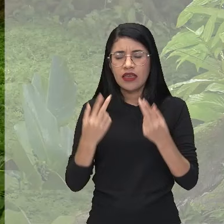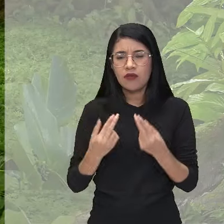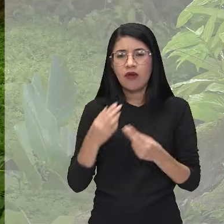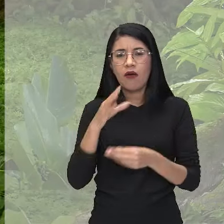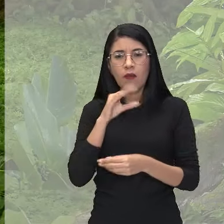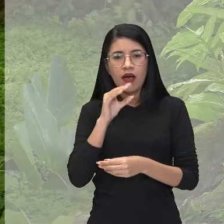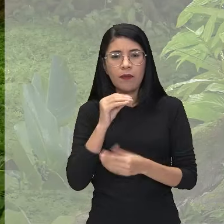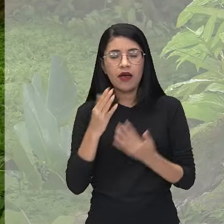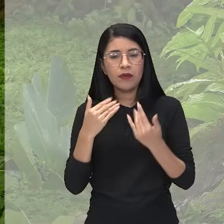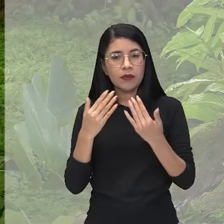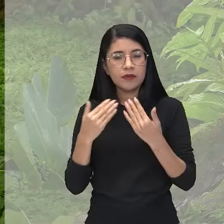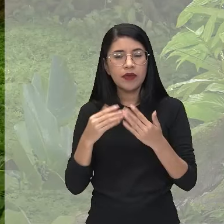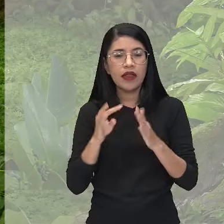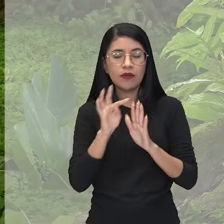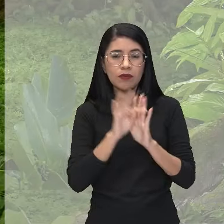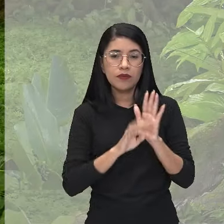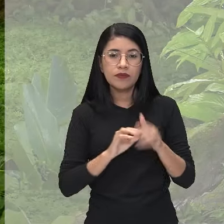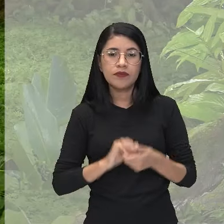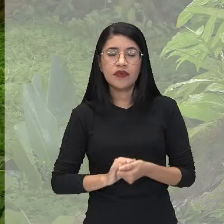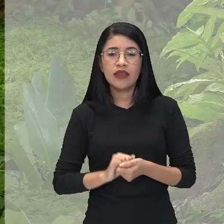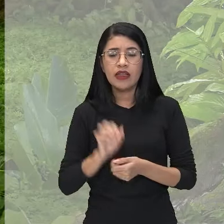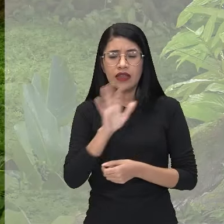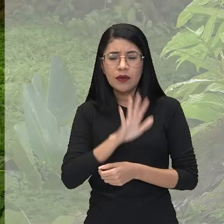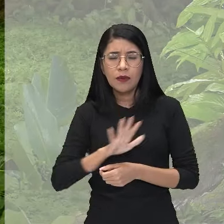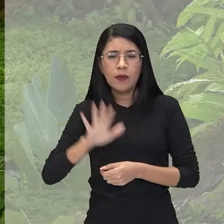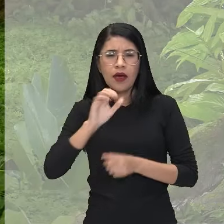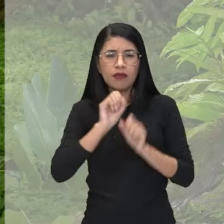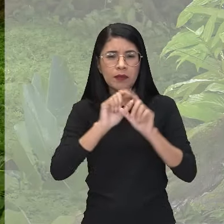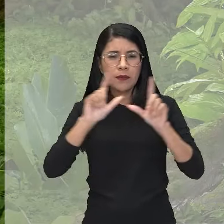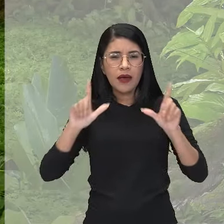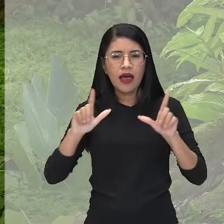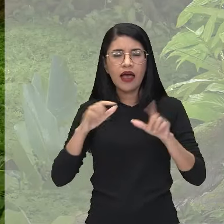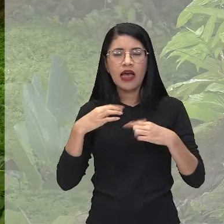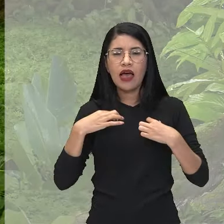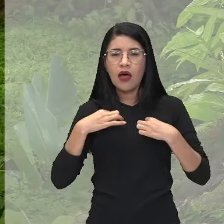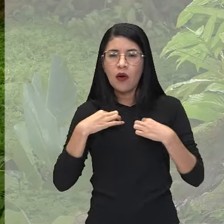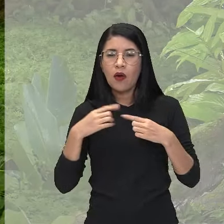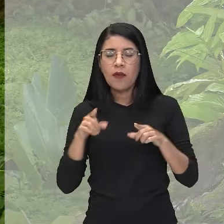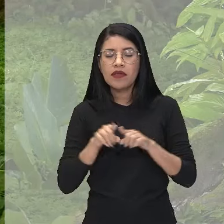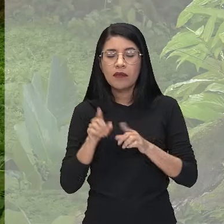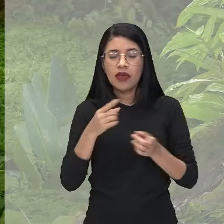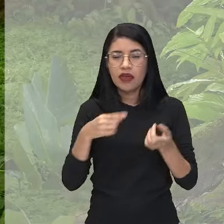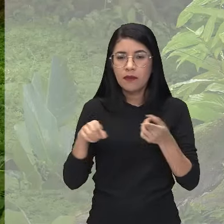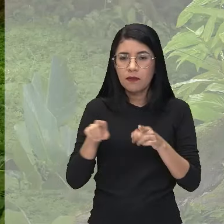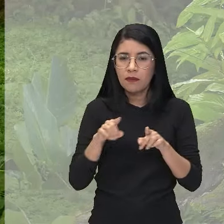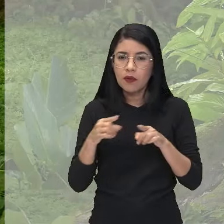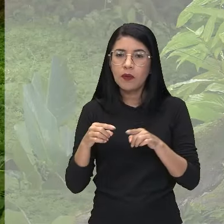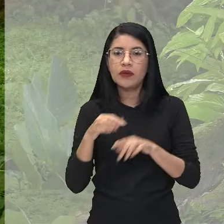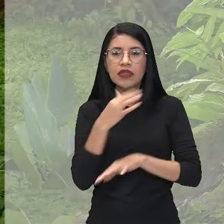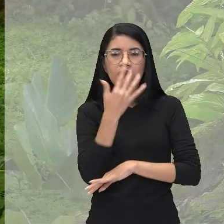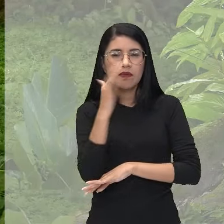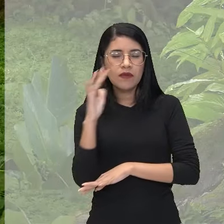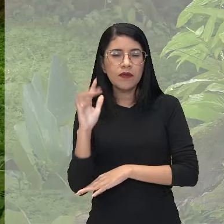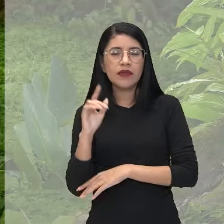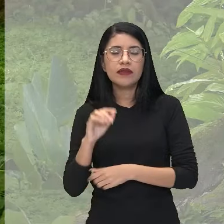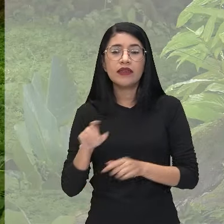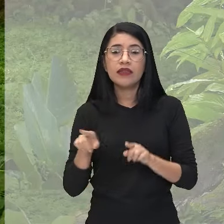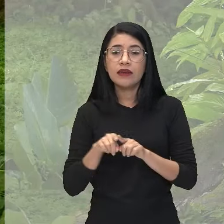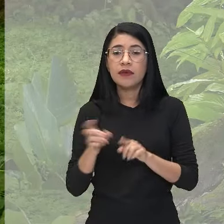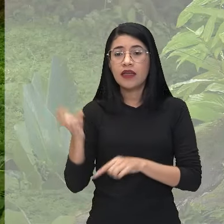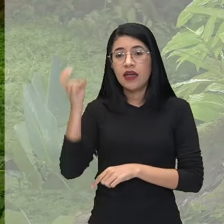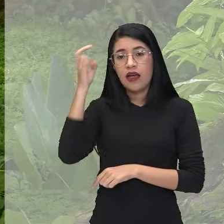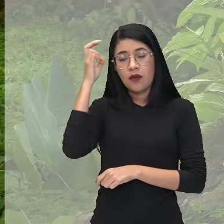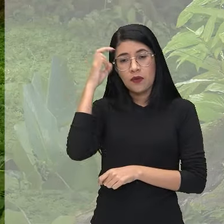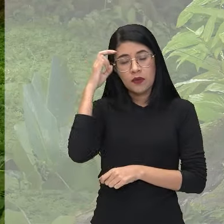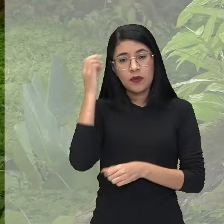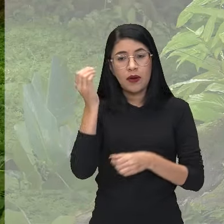fala. Temos o cenário, figurino, a sonoplastia que passa aí na floresta amazônica, a cultura amazônica vai